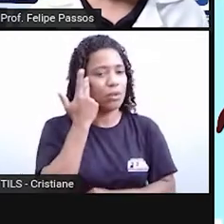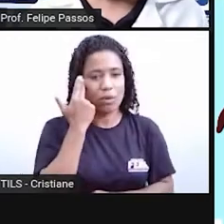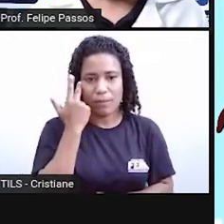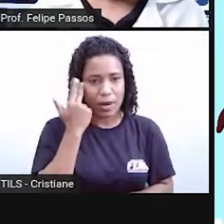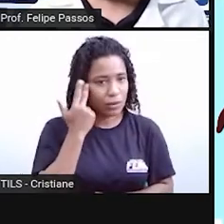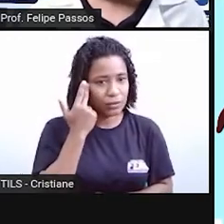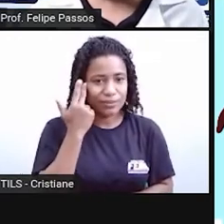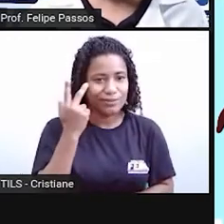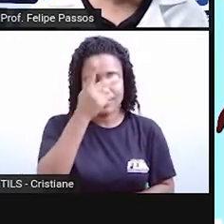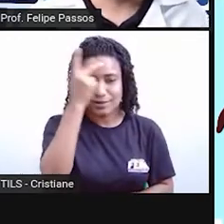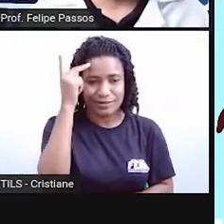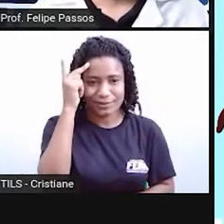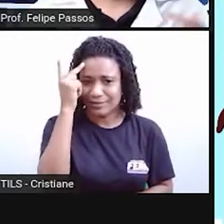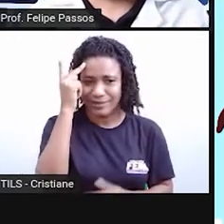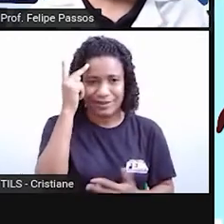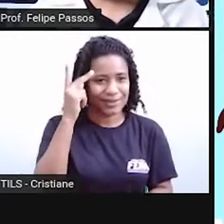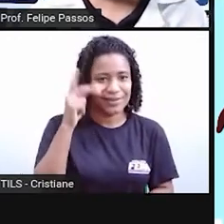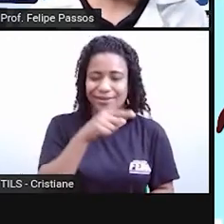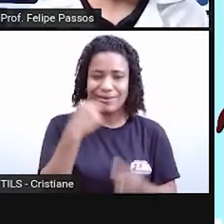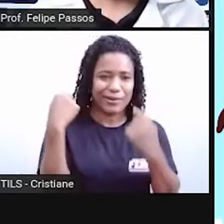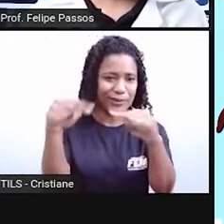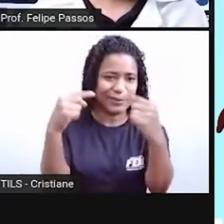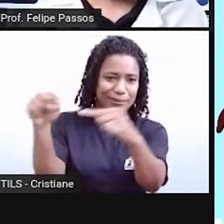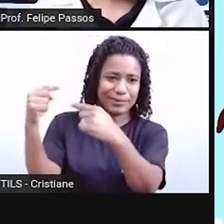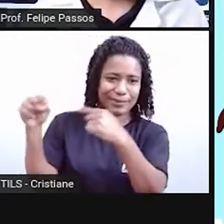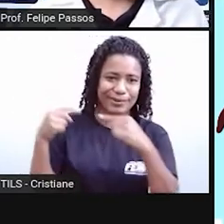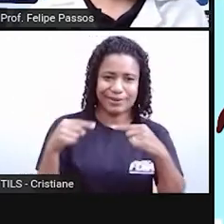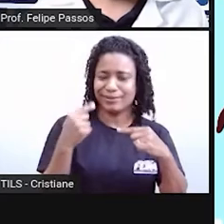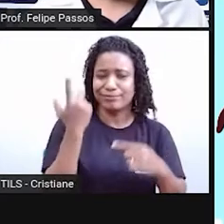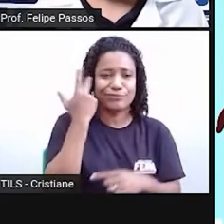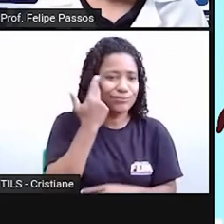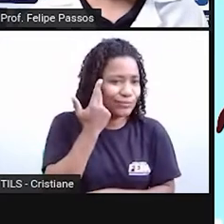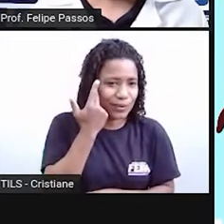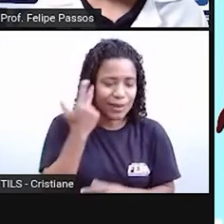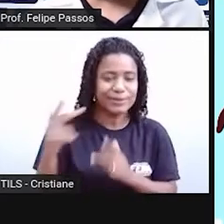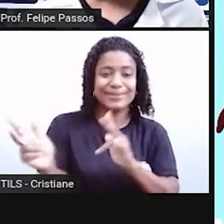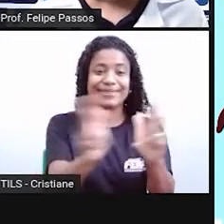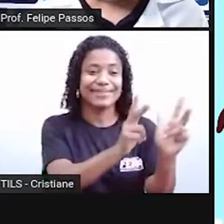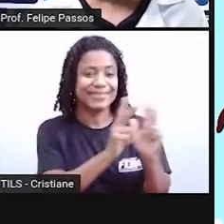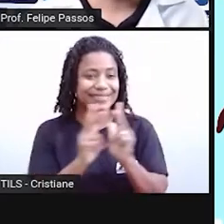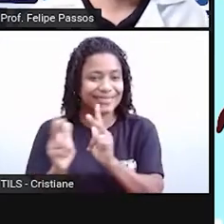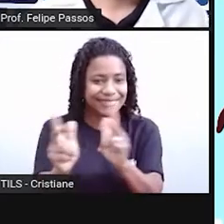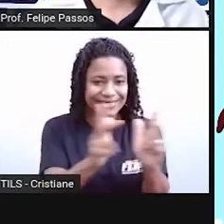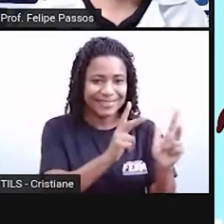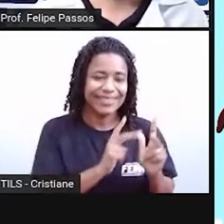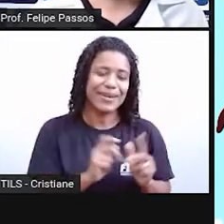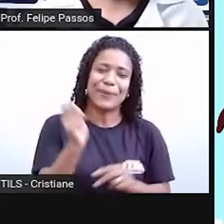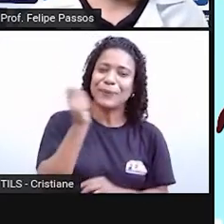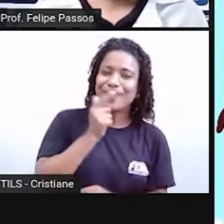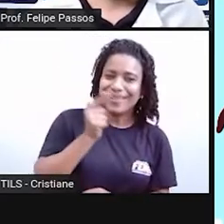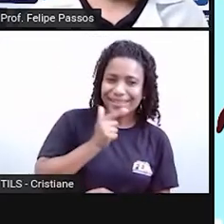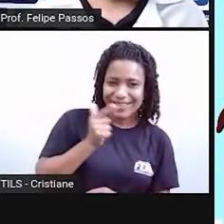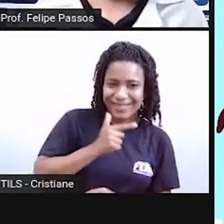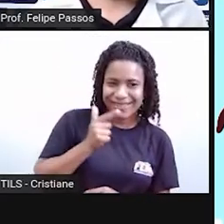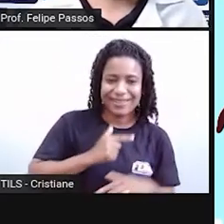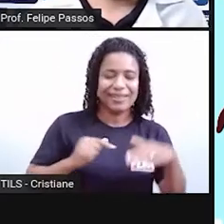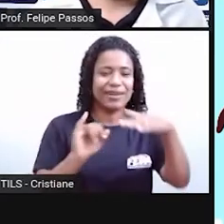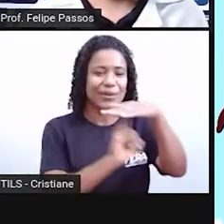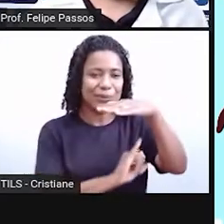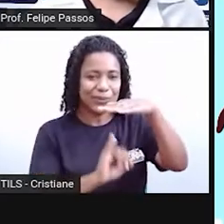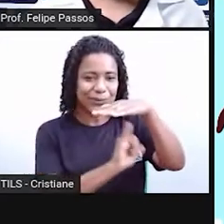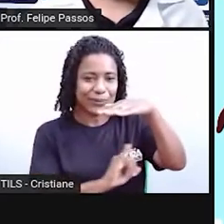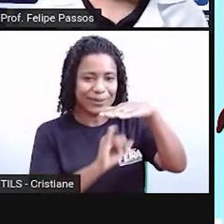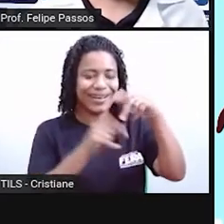ninguém, não é problema nenhum, se numa conversa, num bate-papo, numa roda de amigos, naquela resenha, a gente usar palavras